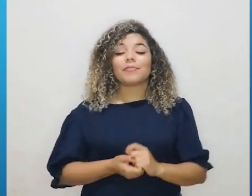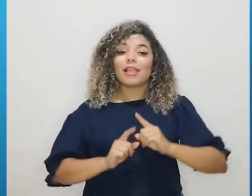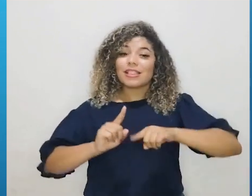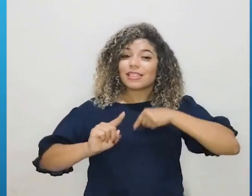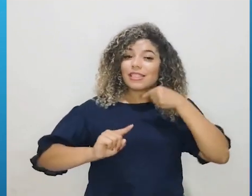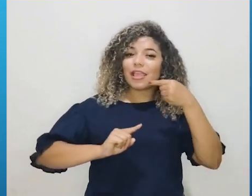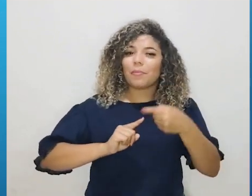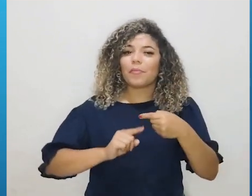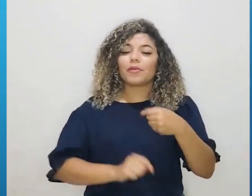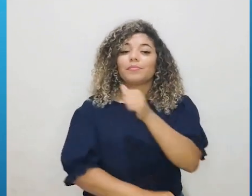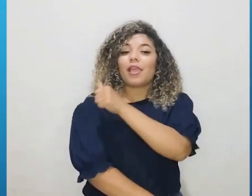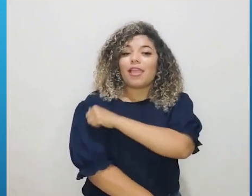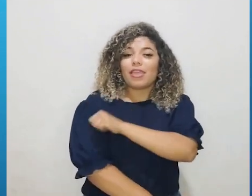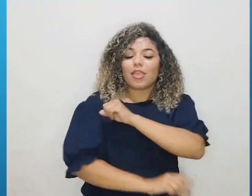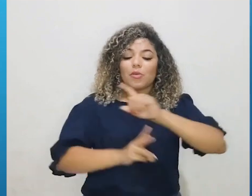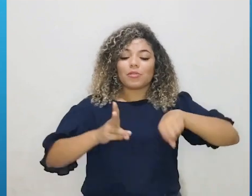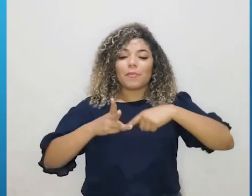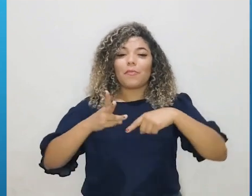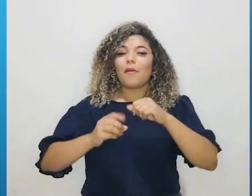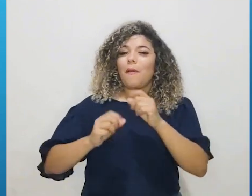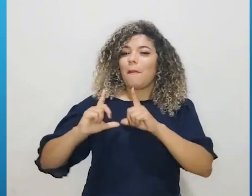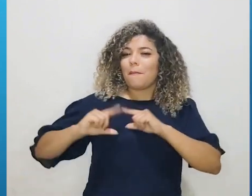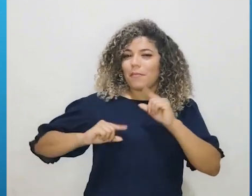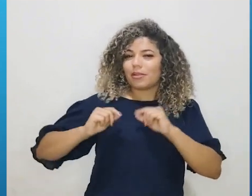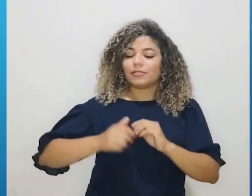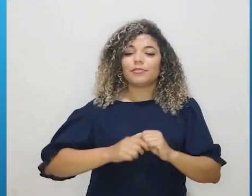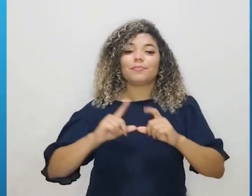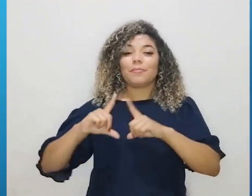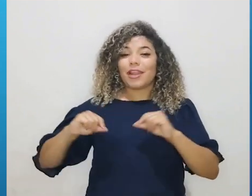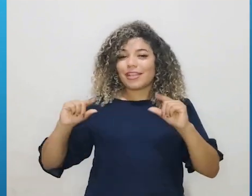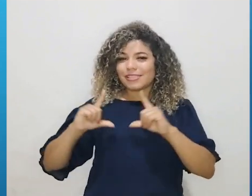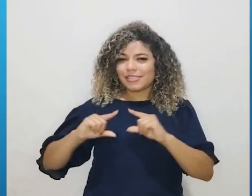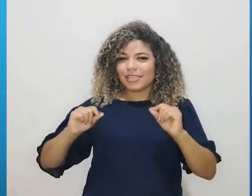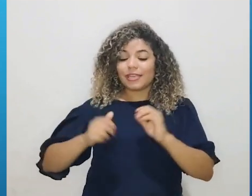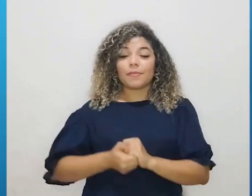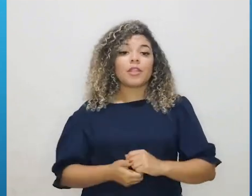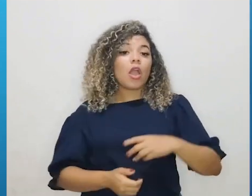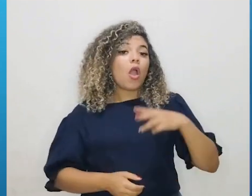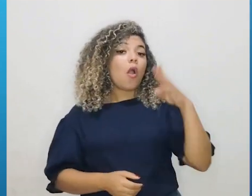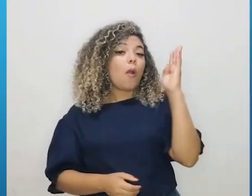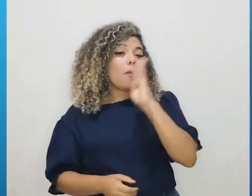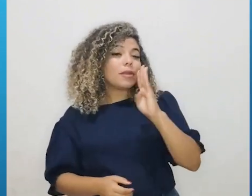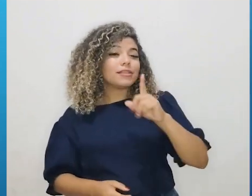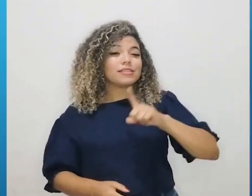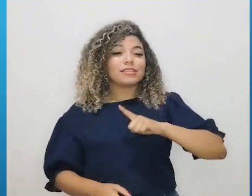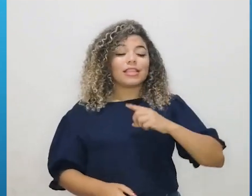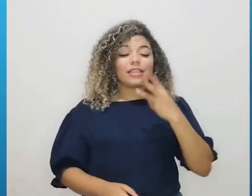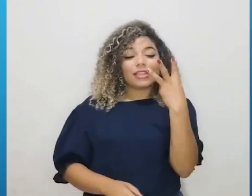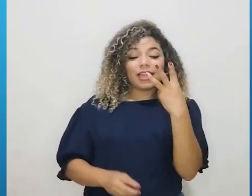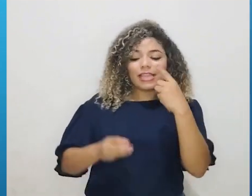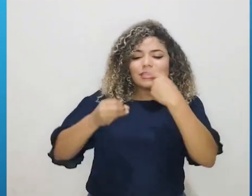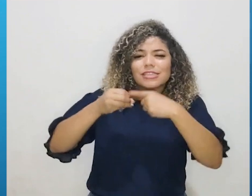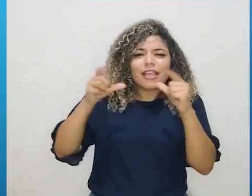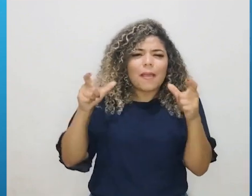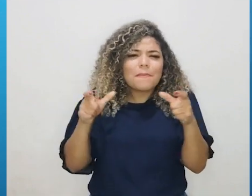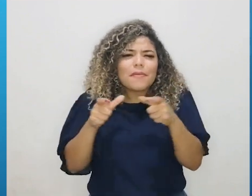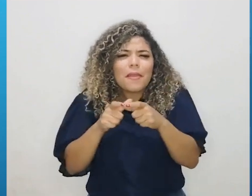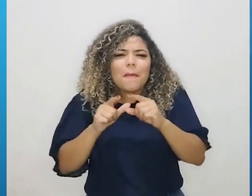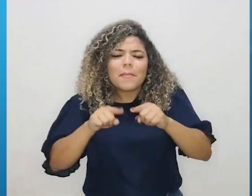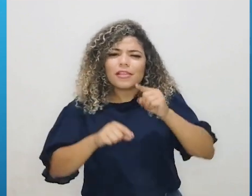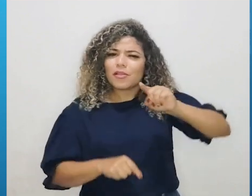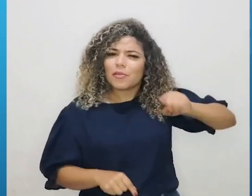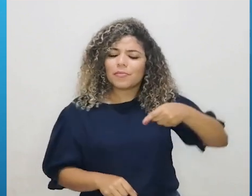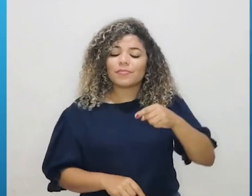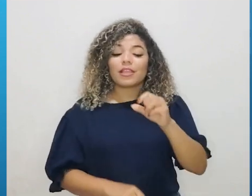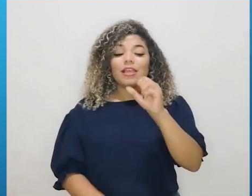vem Rio e Brasília. O Brasil tem três cidades com menos de mil habitantes. Serra